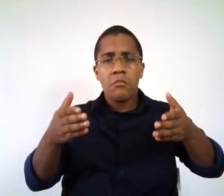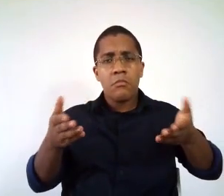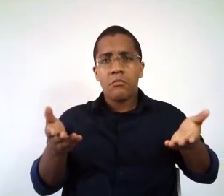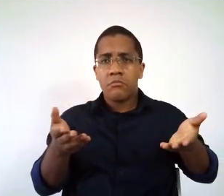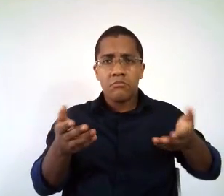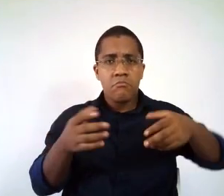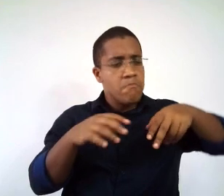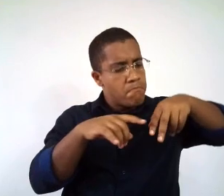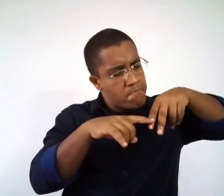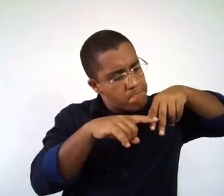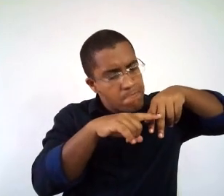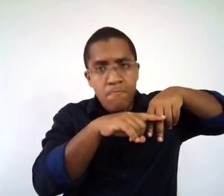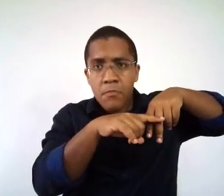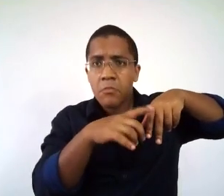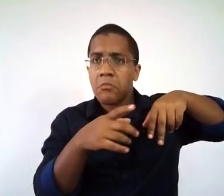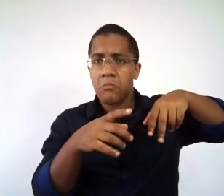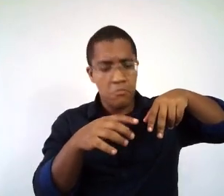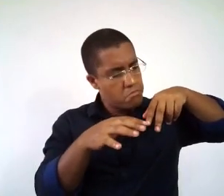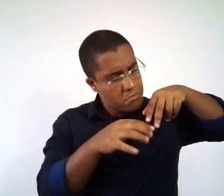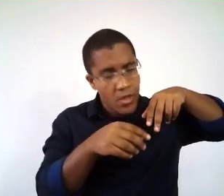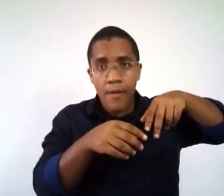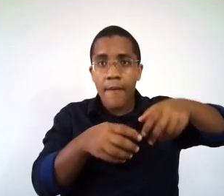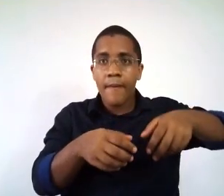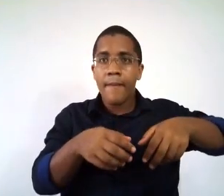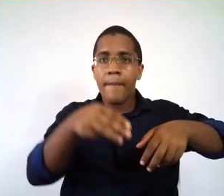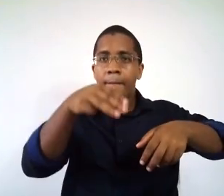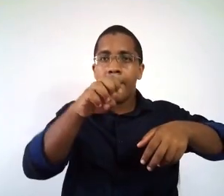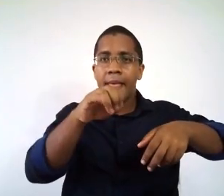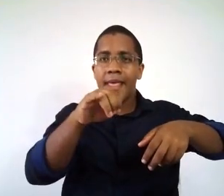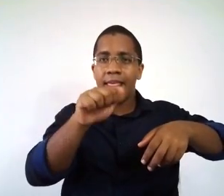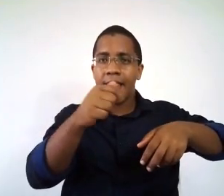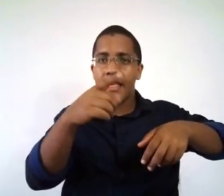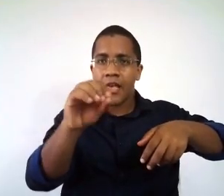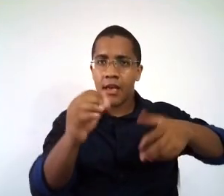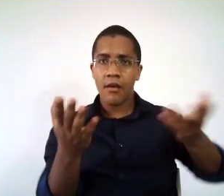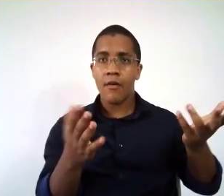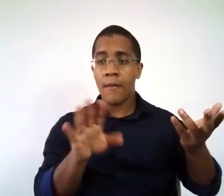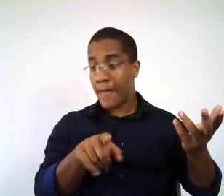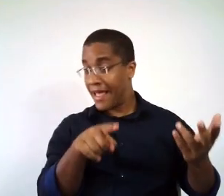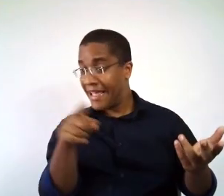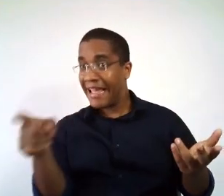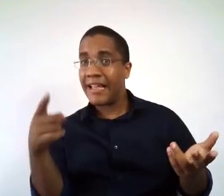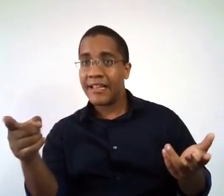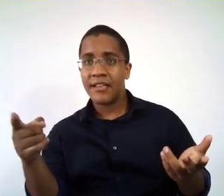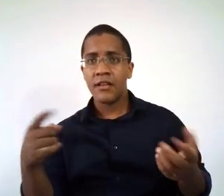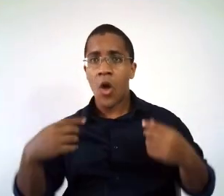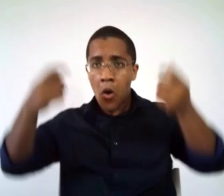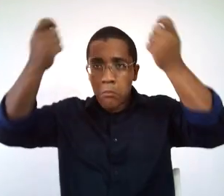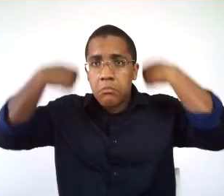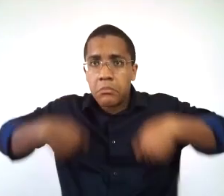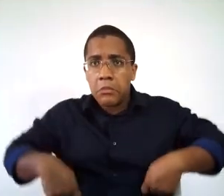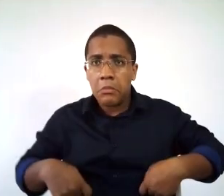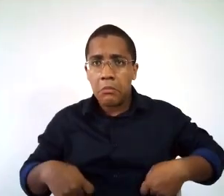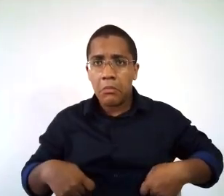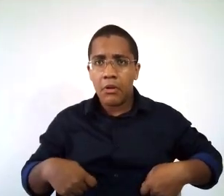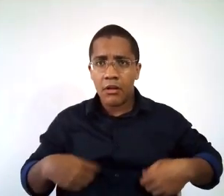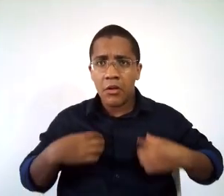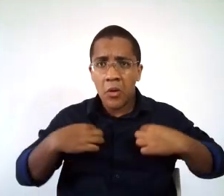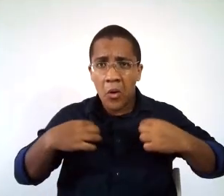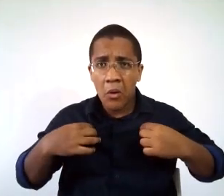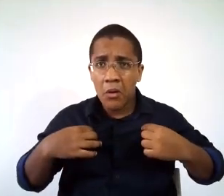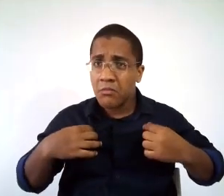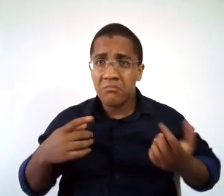de um time e do outro time. Na outra foto, eu não tenho nem camisa, então eu não tenho uma